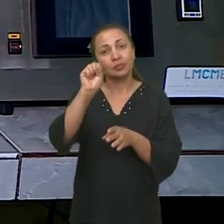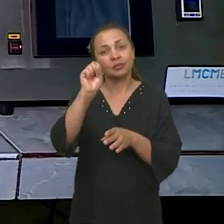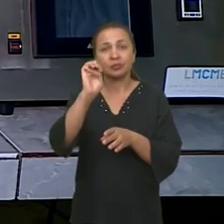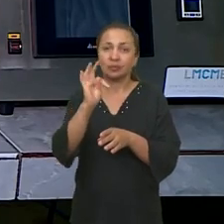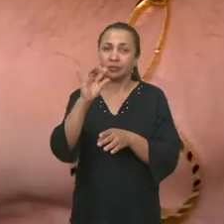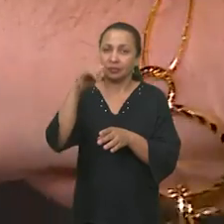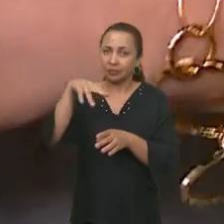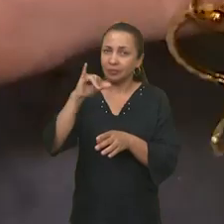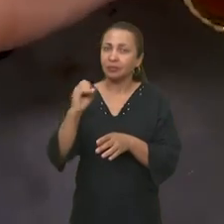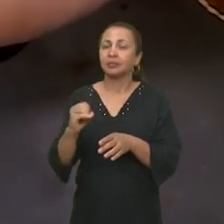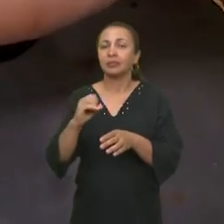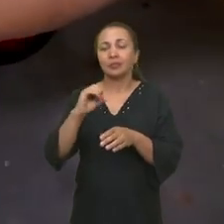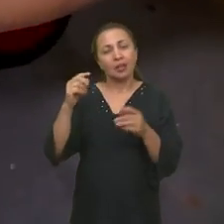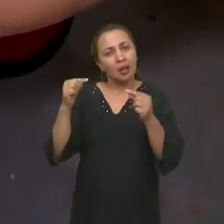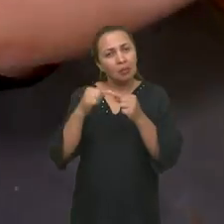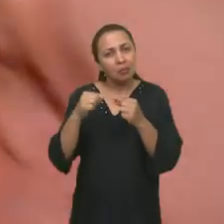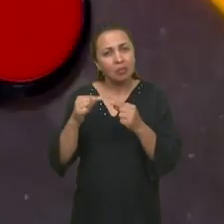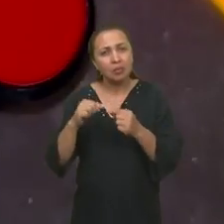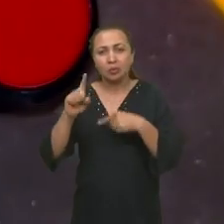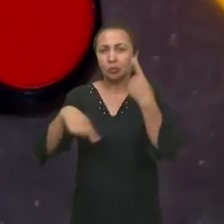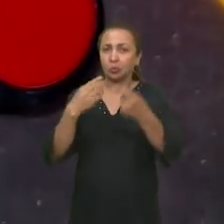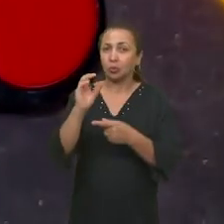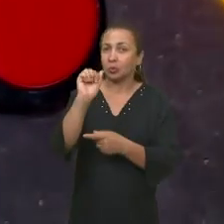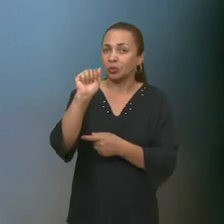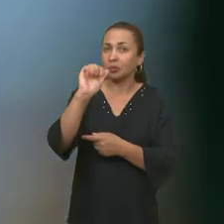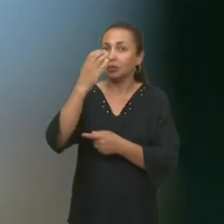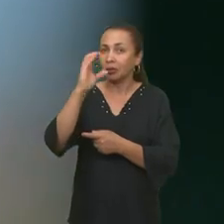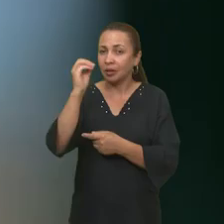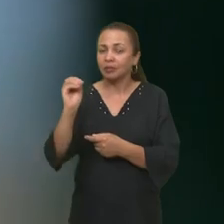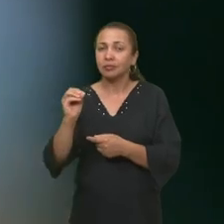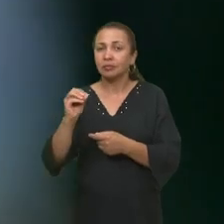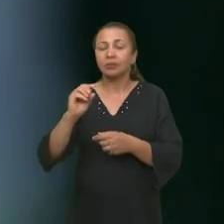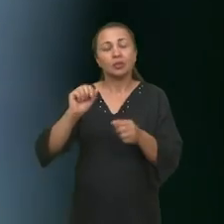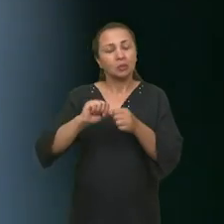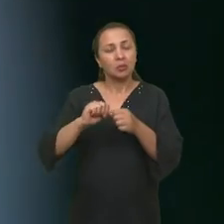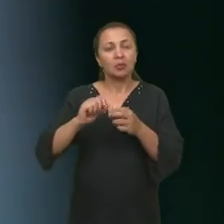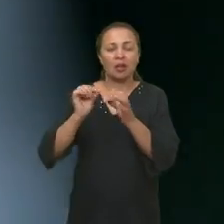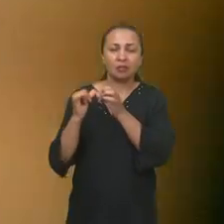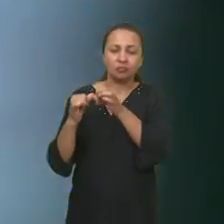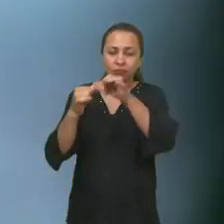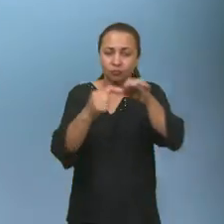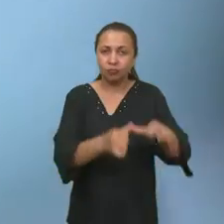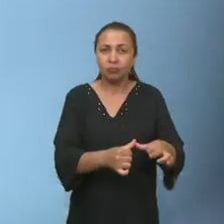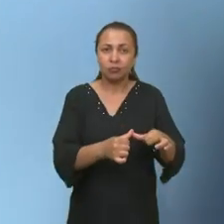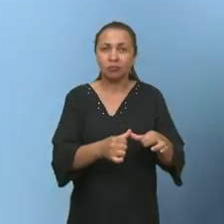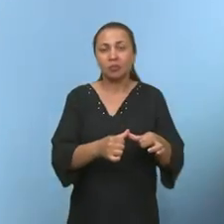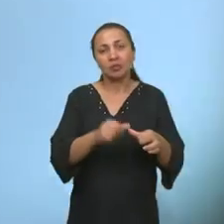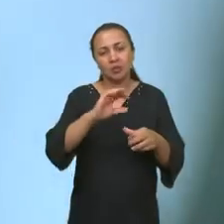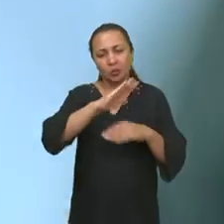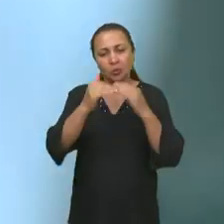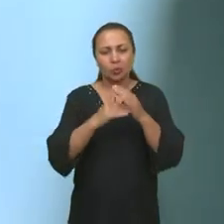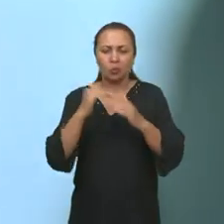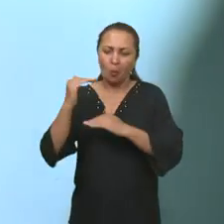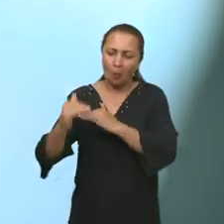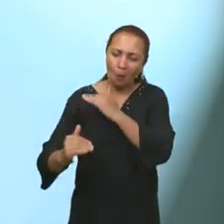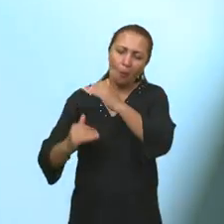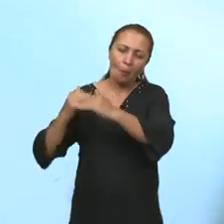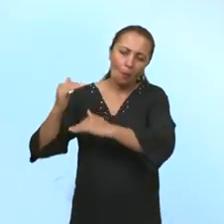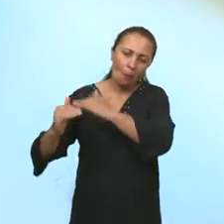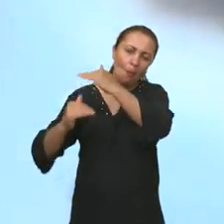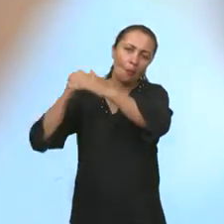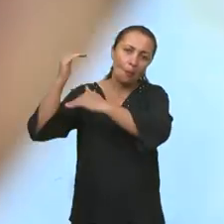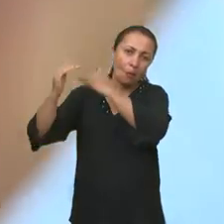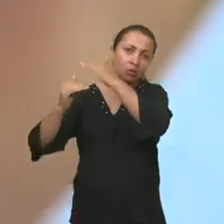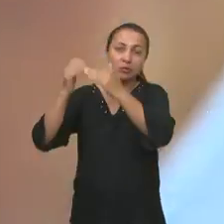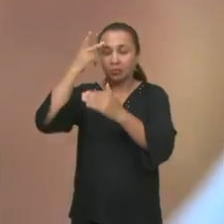E preparamos esses pós, aplicamos nos aços e fazemos a consolidação desses pós. Então, é todo um processo